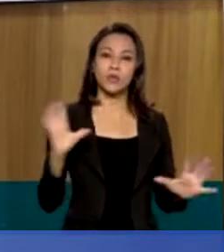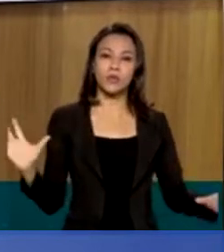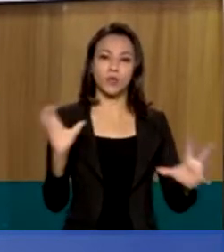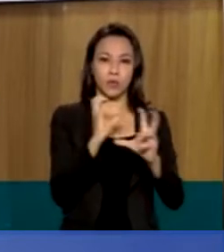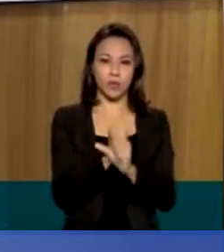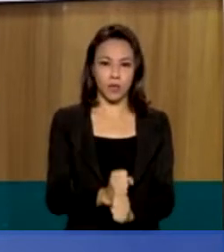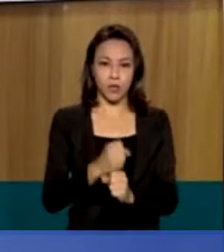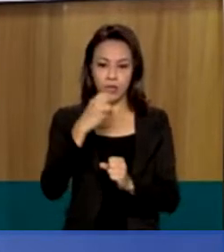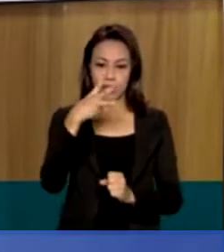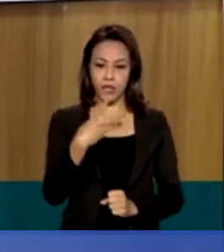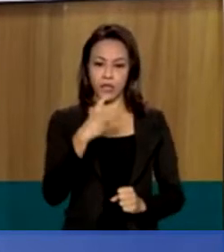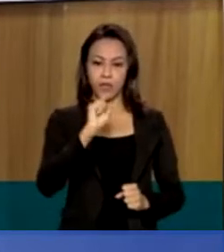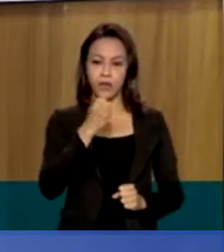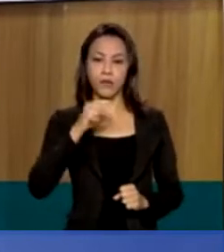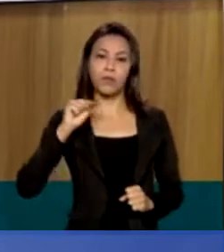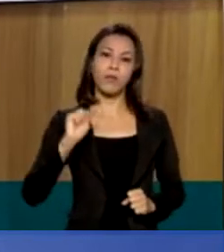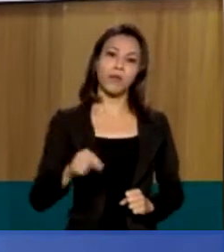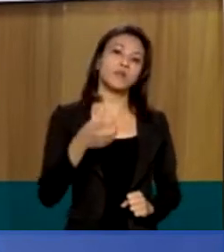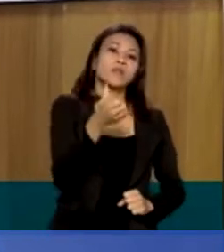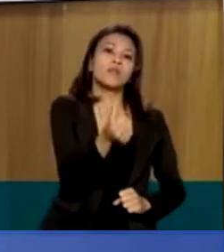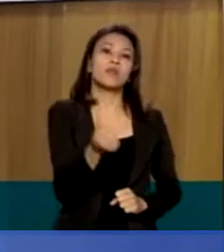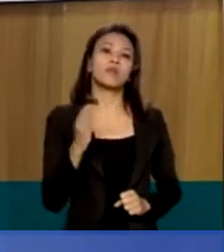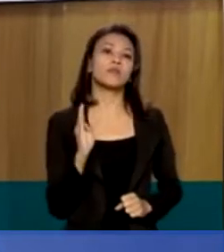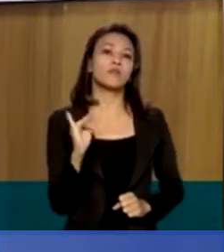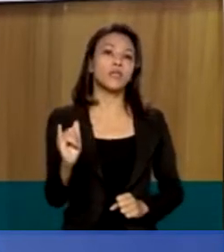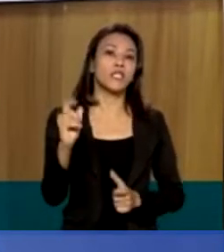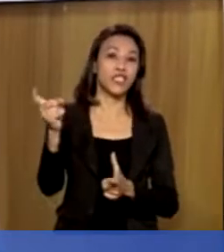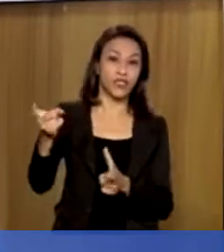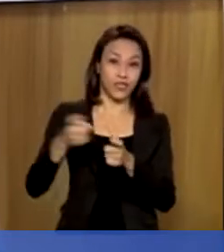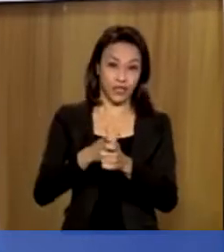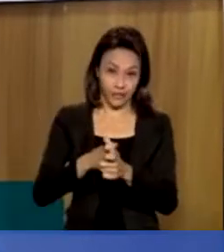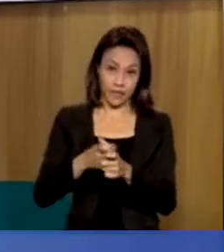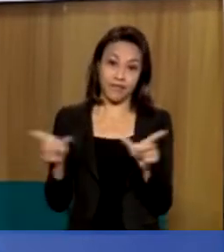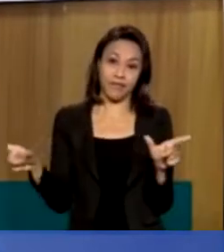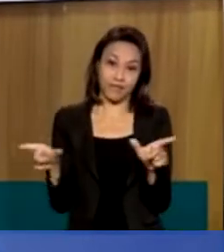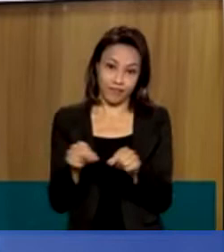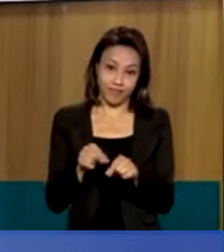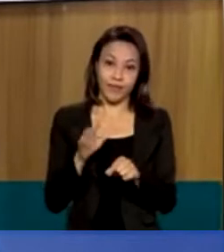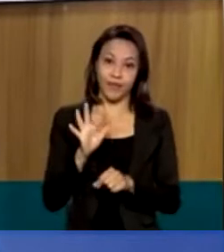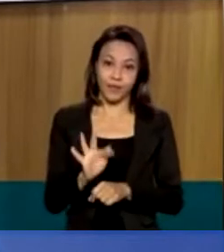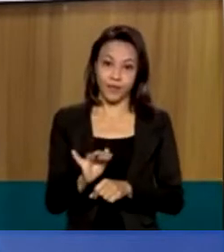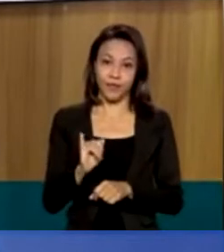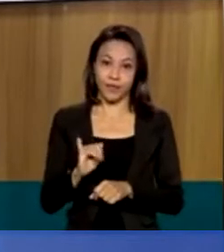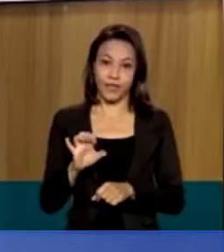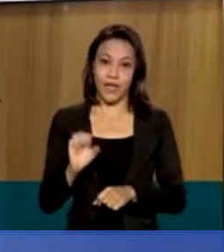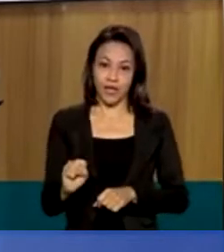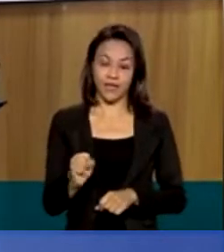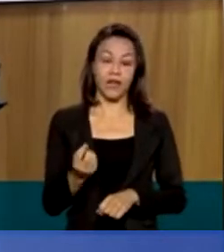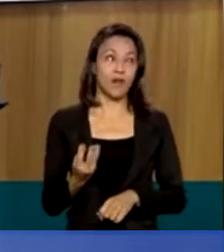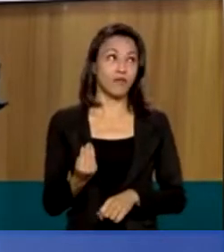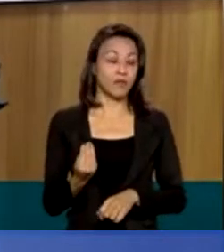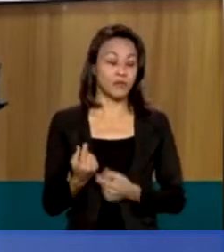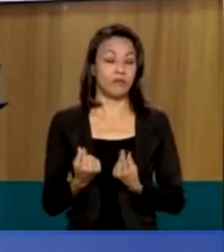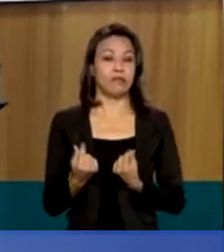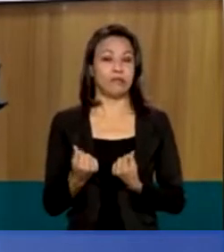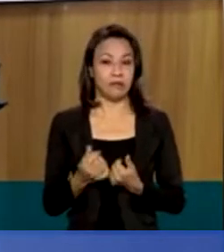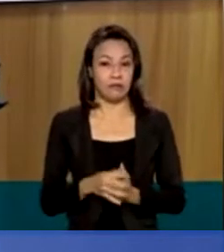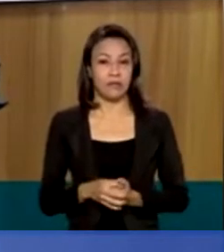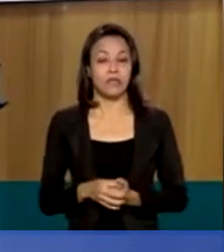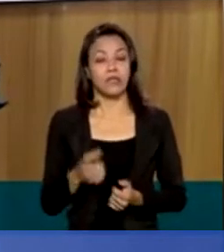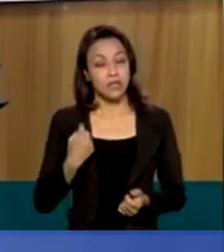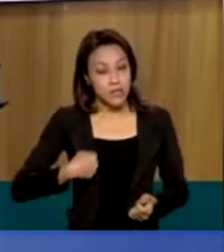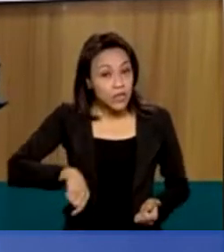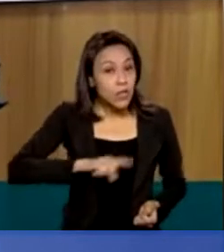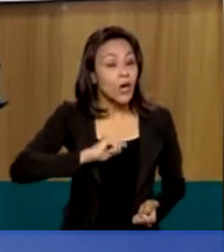,6 bilhões de dívidas de FIES, é muito dinheiro. Então a gente sabe